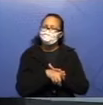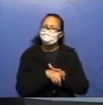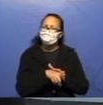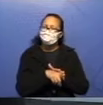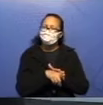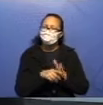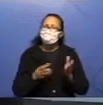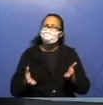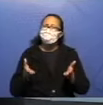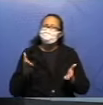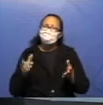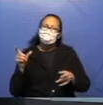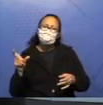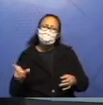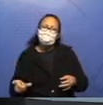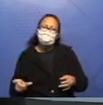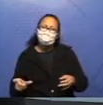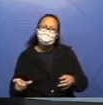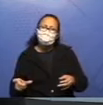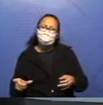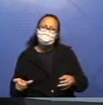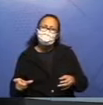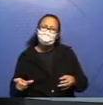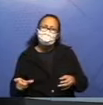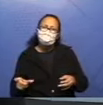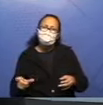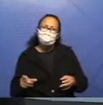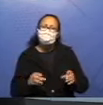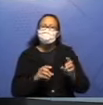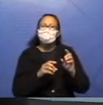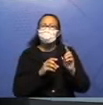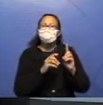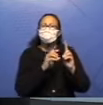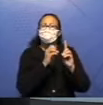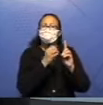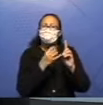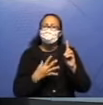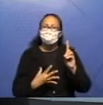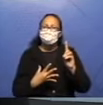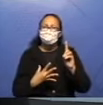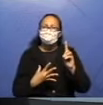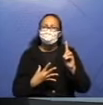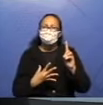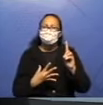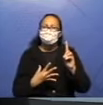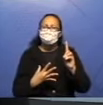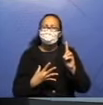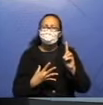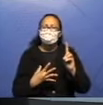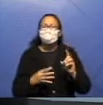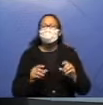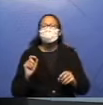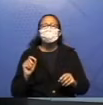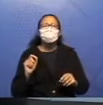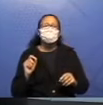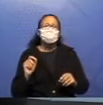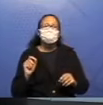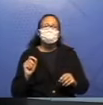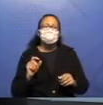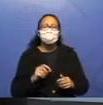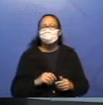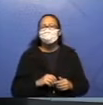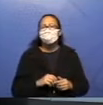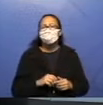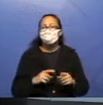Qual a personagem que eu estou descrevendo? Descrevendo, eu estou contando como ele é. Primeira dica.